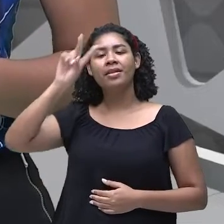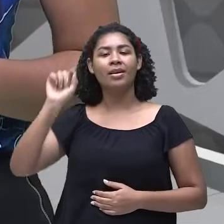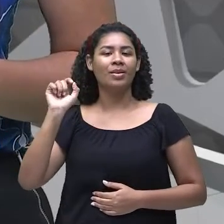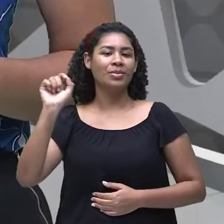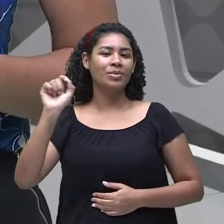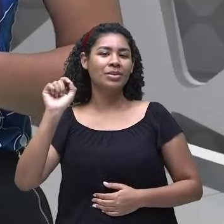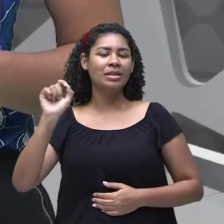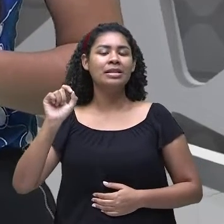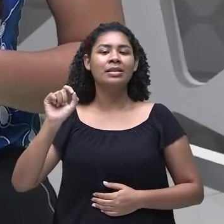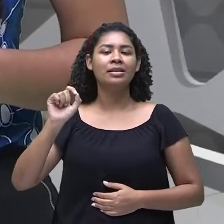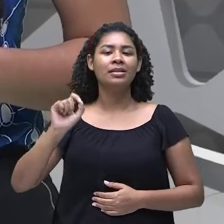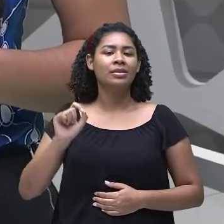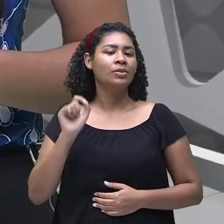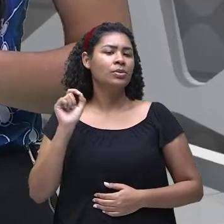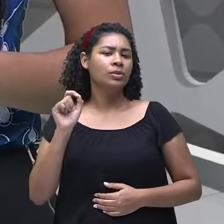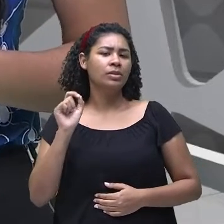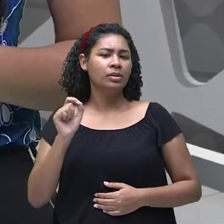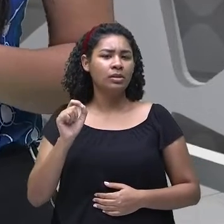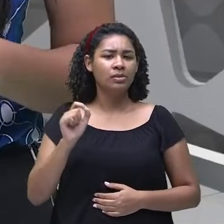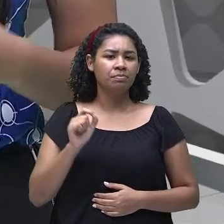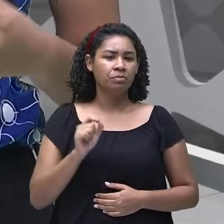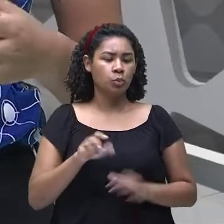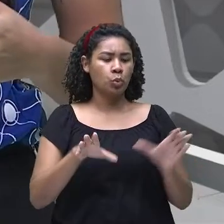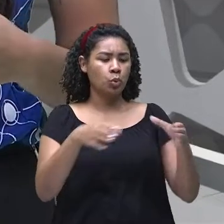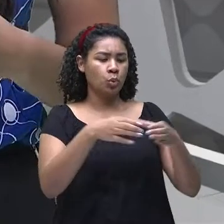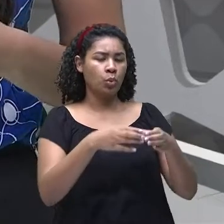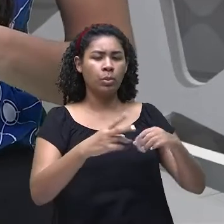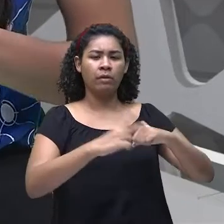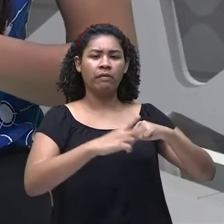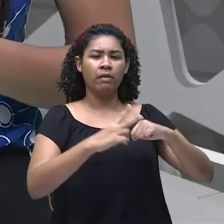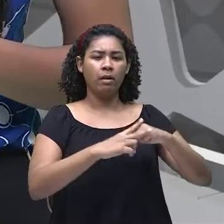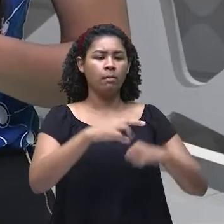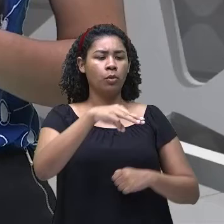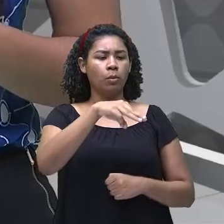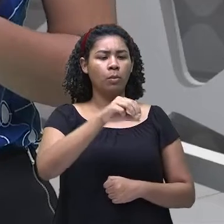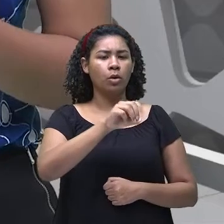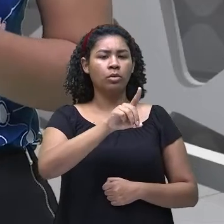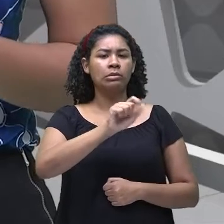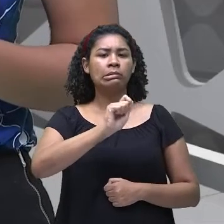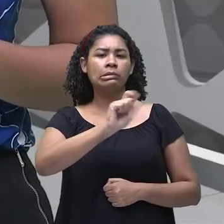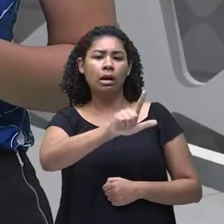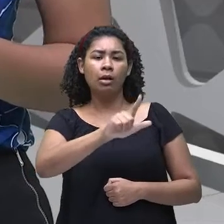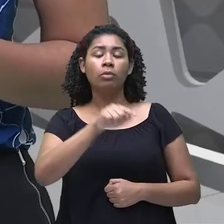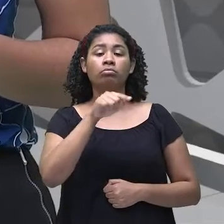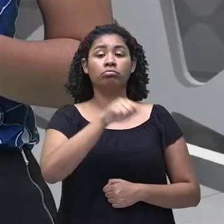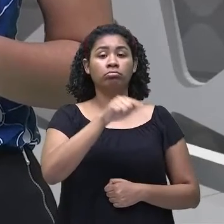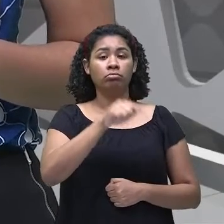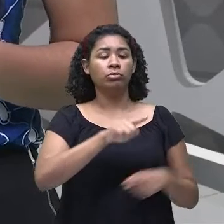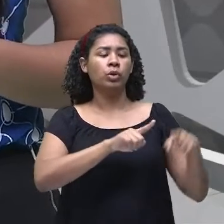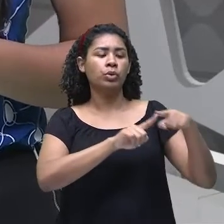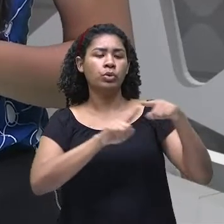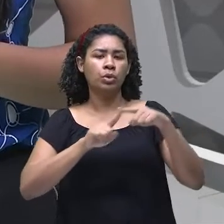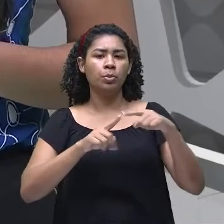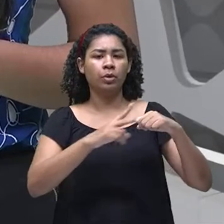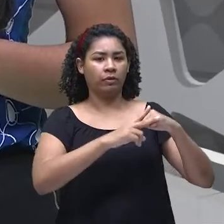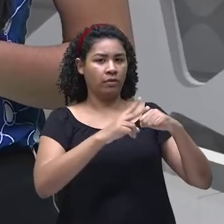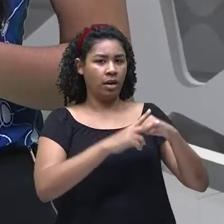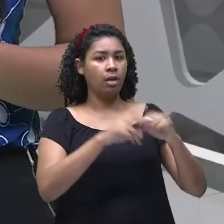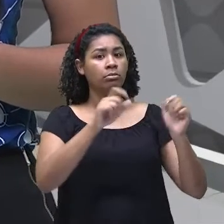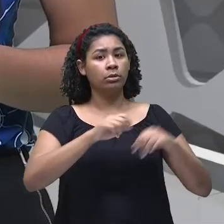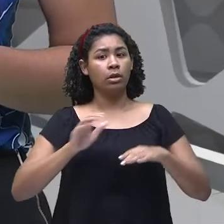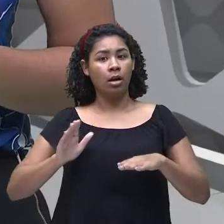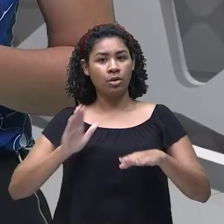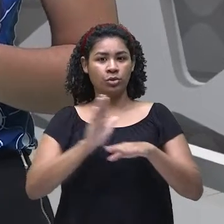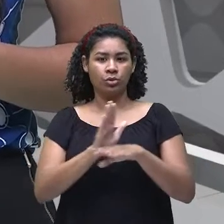o que são os verbos modais. São aqueles verbos que eles vão auxiliar o verbo principal